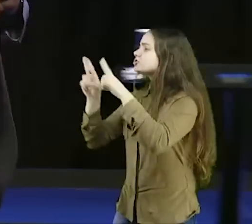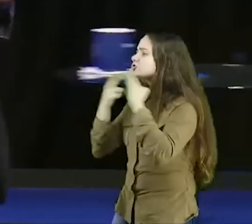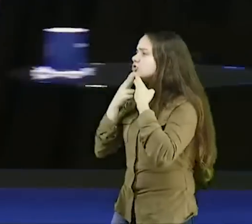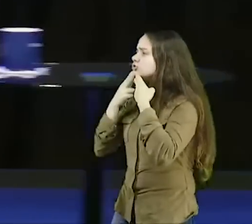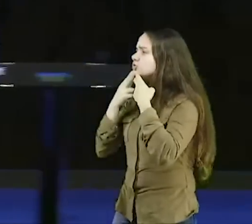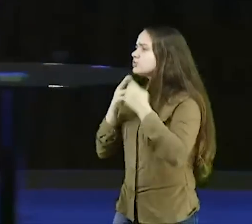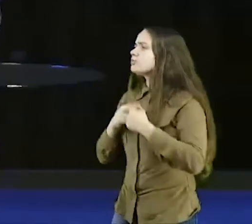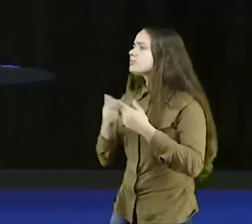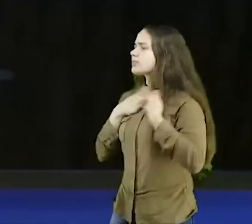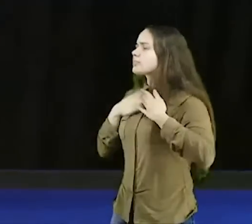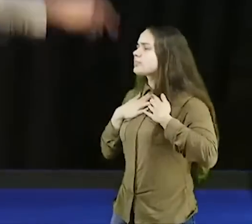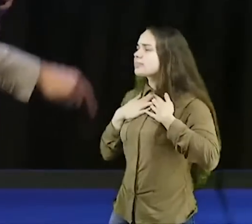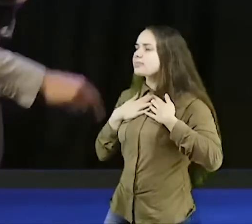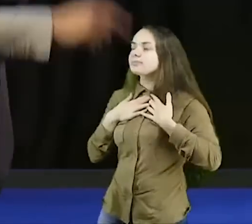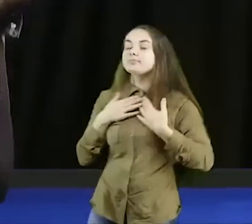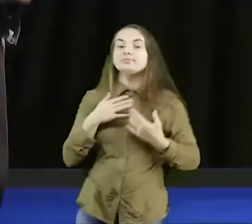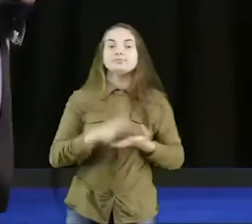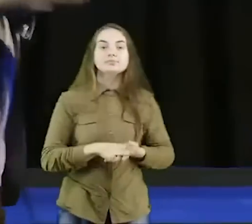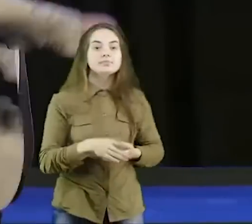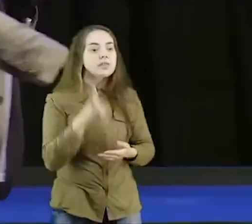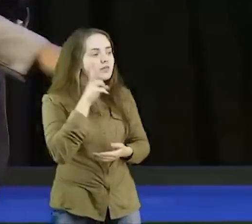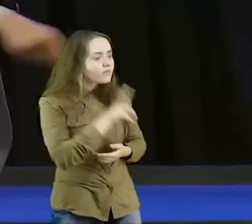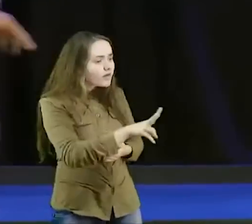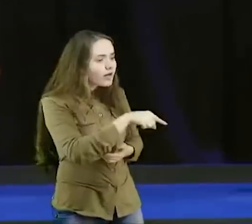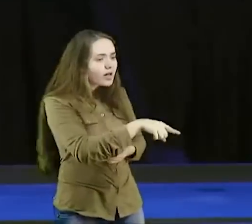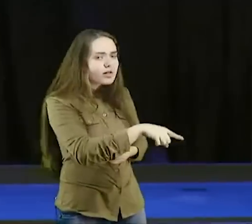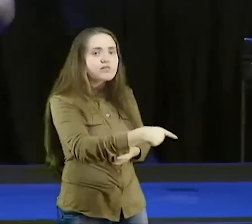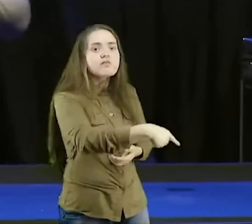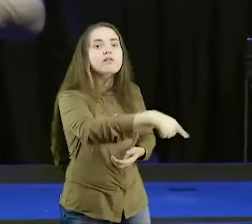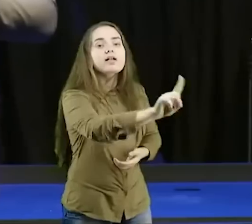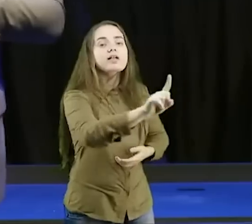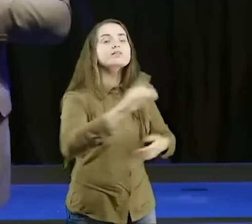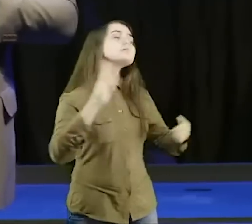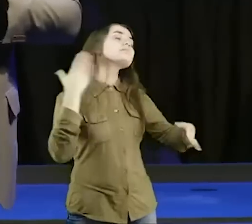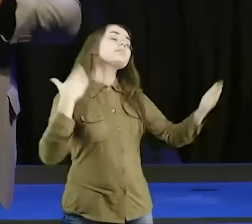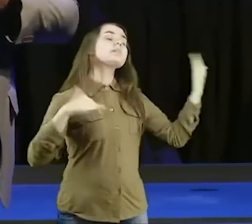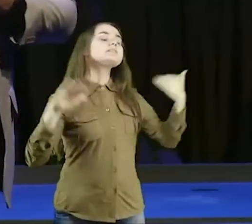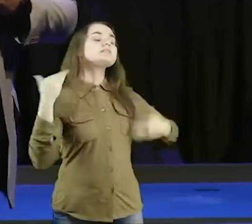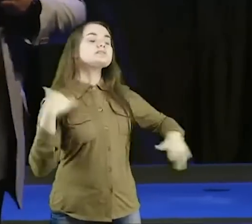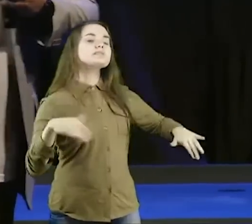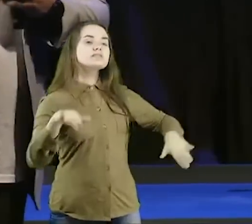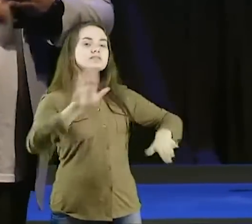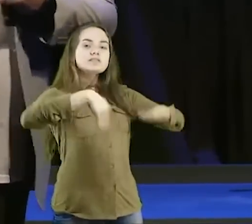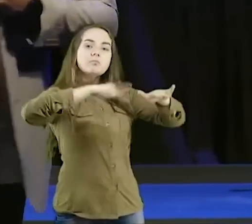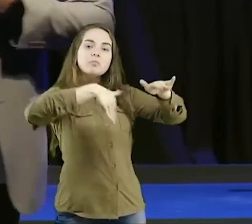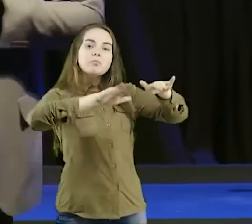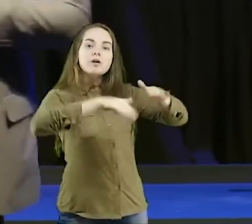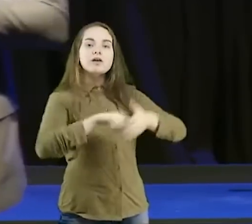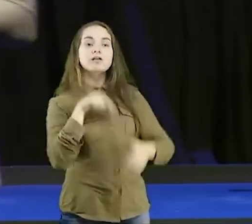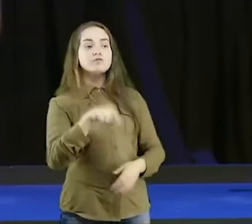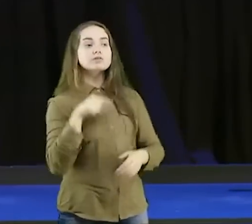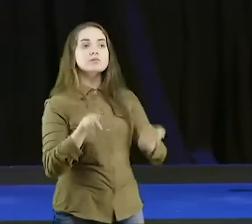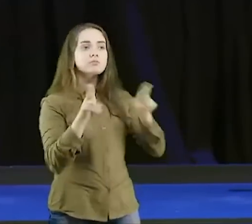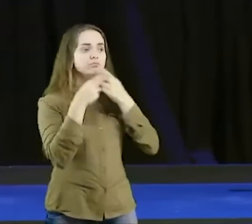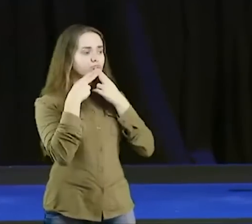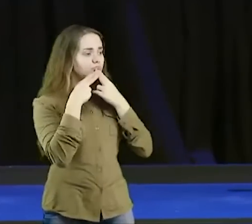jejua, e ele está comendo camarão na praia, no final de semana, não aparece no culto, e você está aqui orando por ele, então, não, gente,